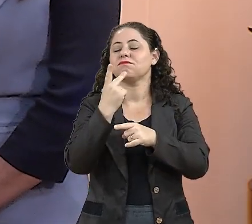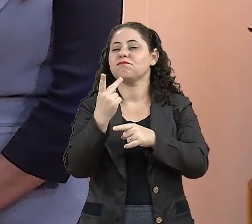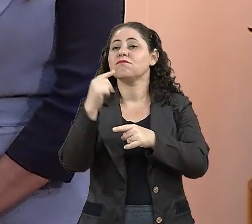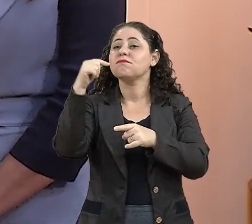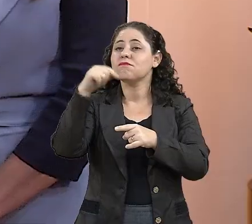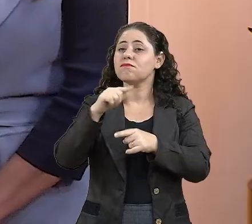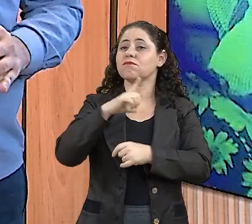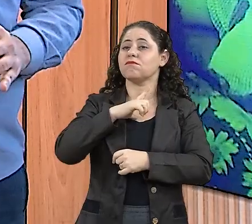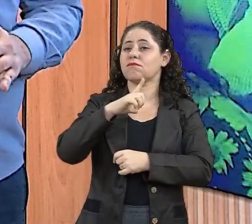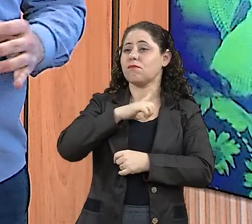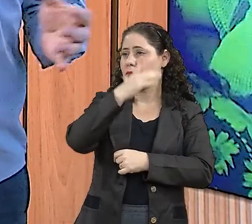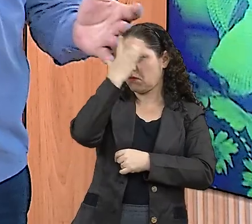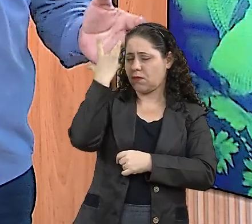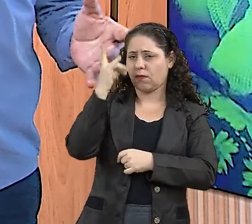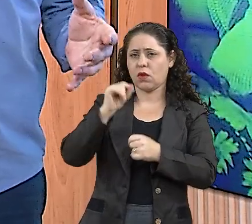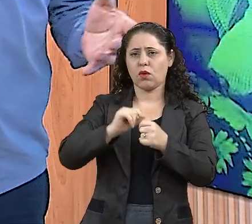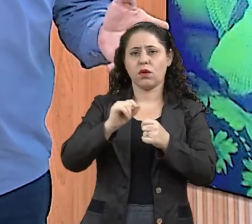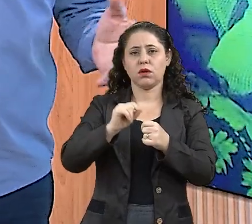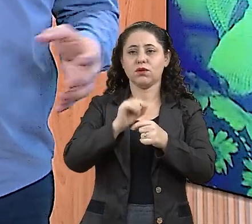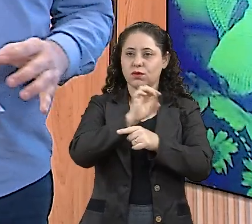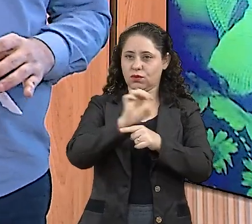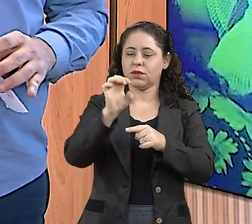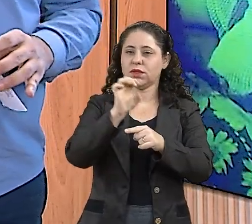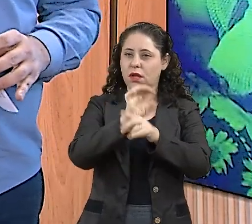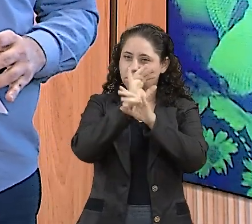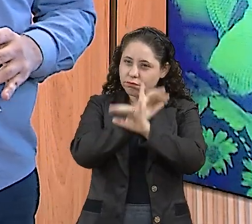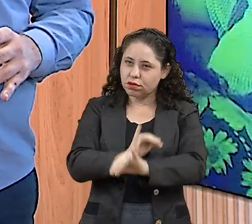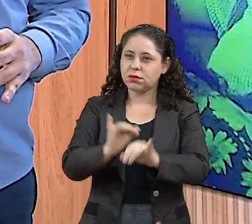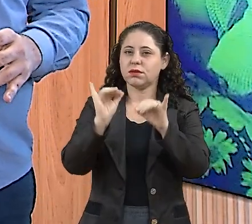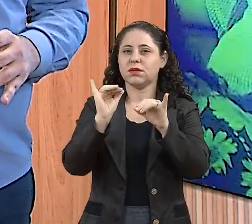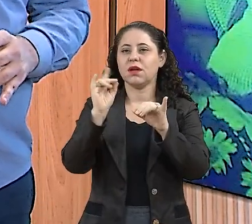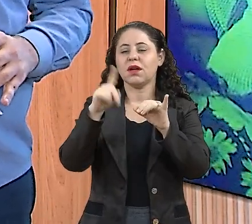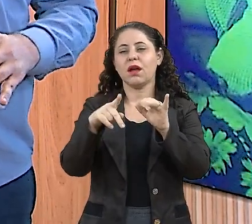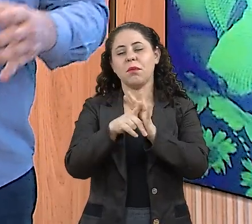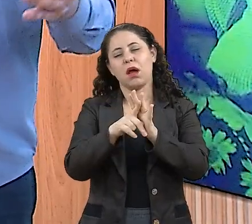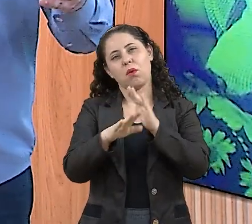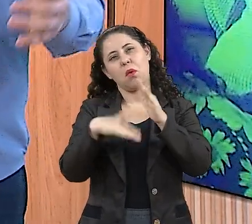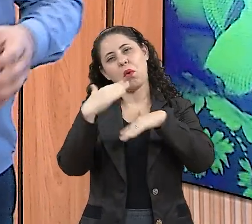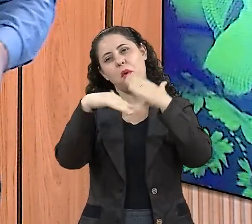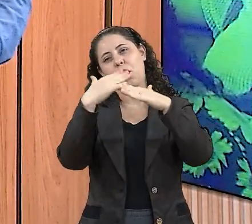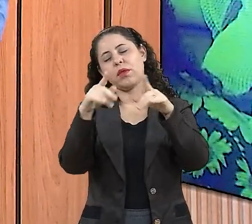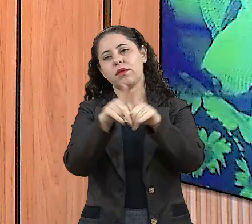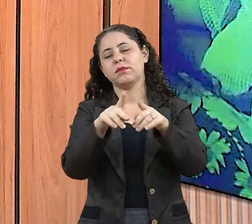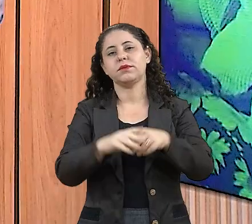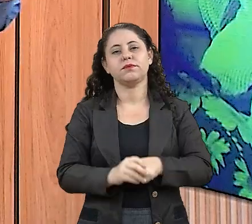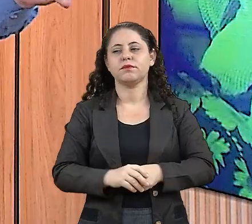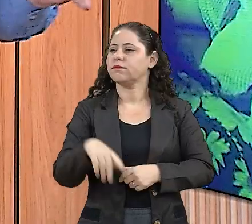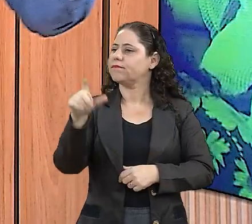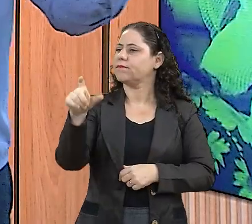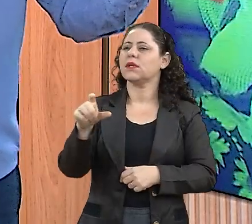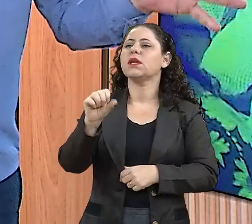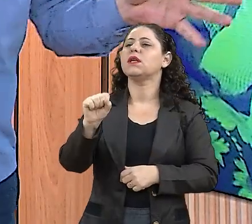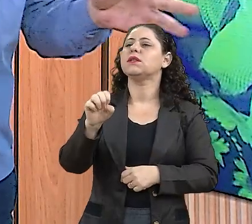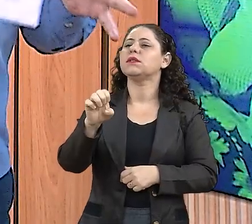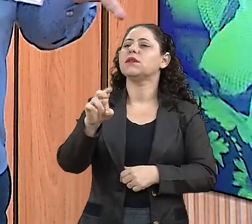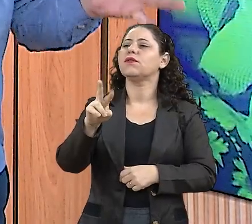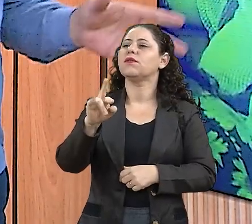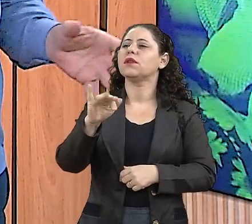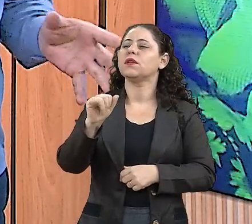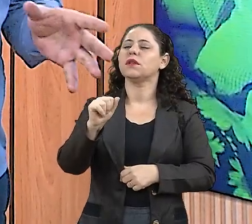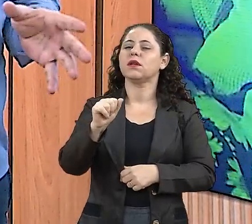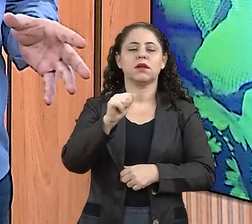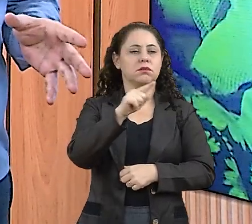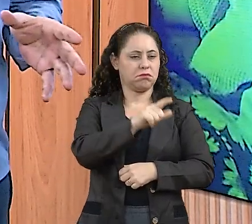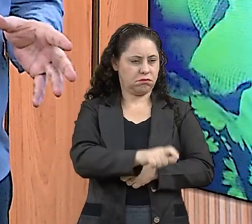aqui tem gente que produz... E ainda mais um estado em formação, como é o nosso caso. E para você, Severina, o que para o doutor Gustavo é a